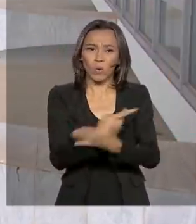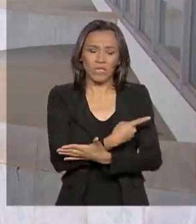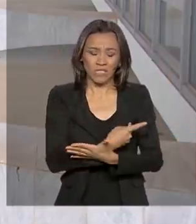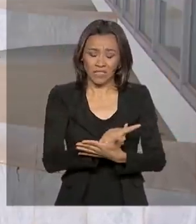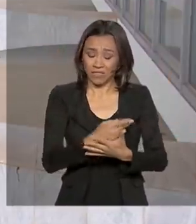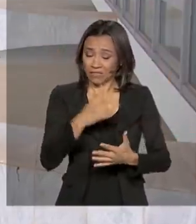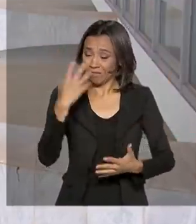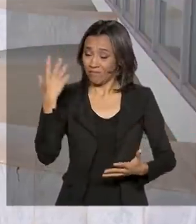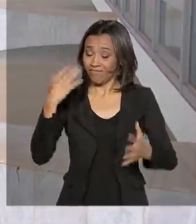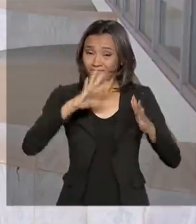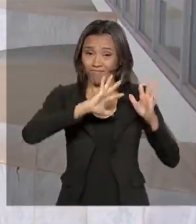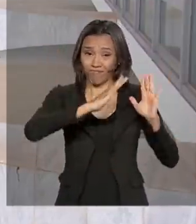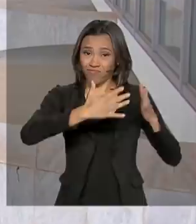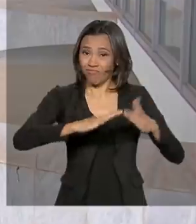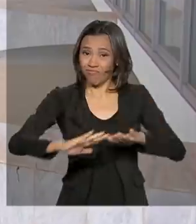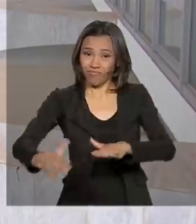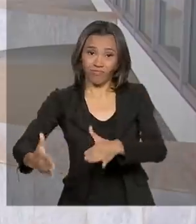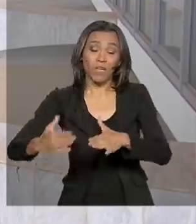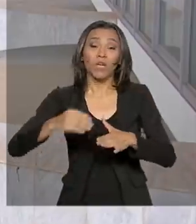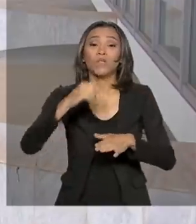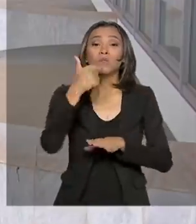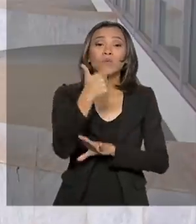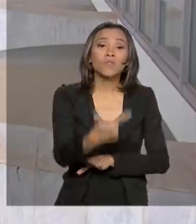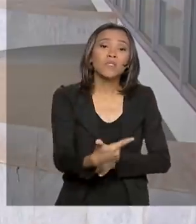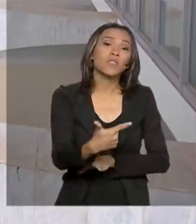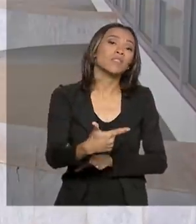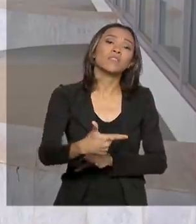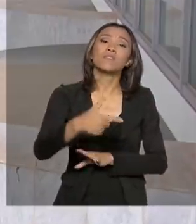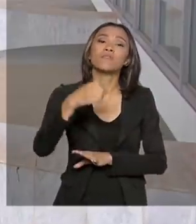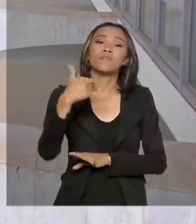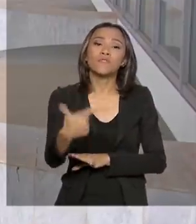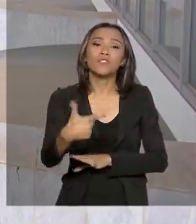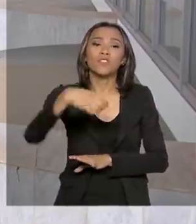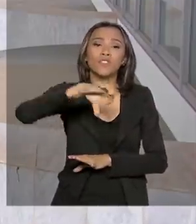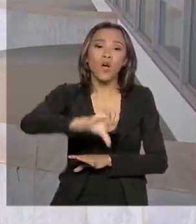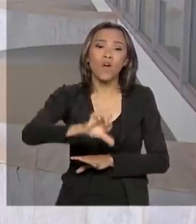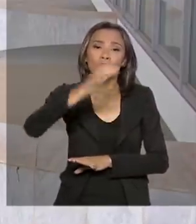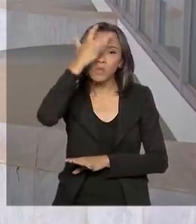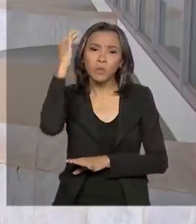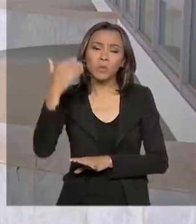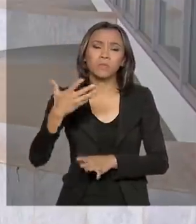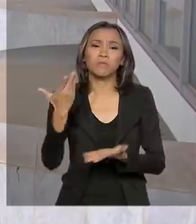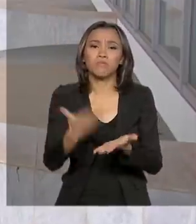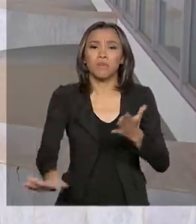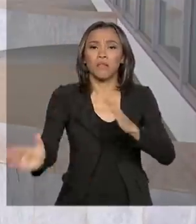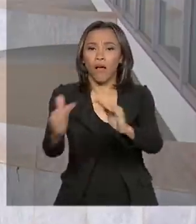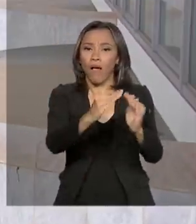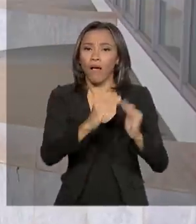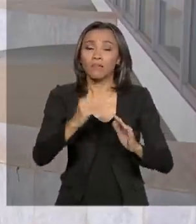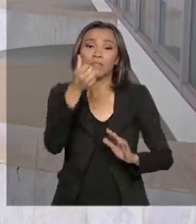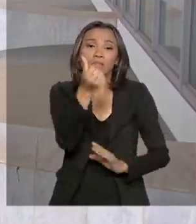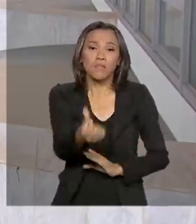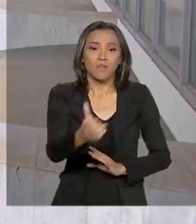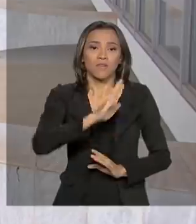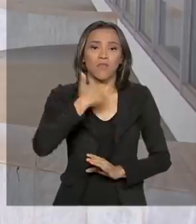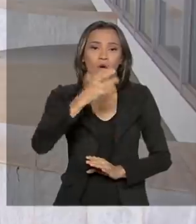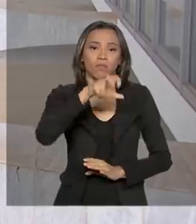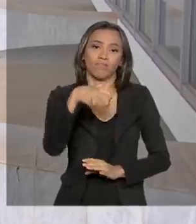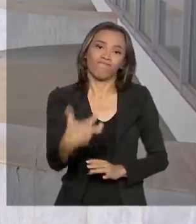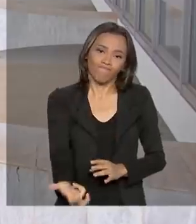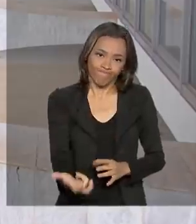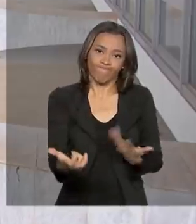estragos, 229 pessoas estão desalojadas e seis foram mortas. O diretor do Centro de